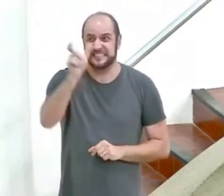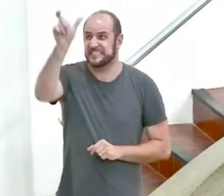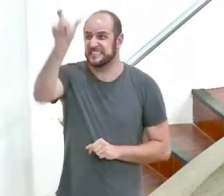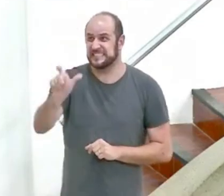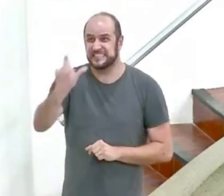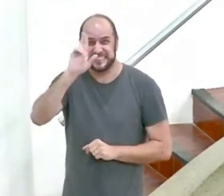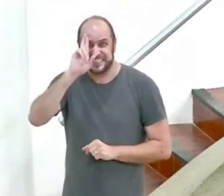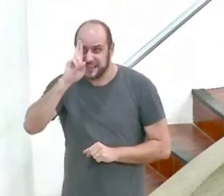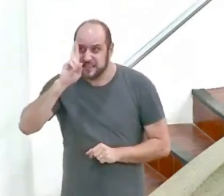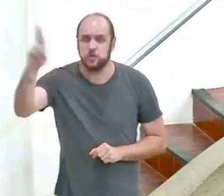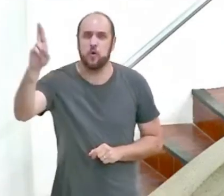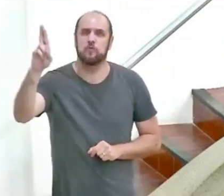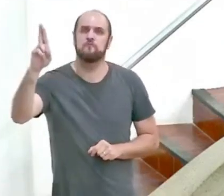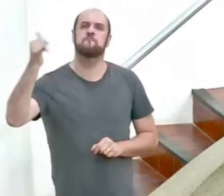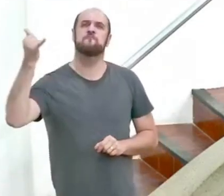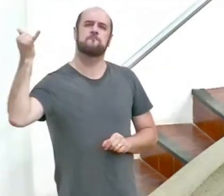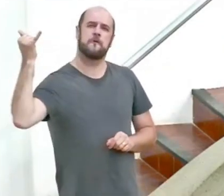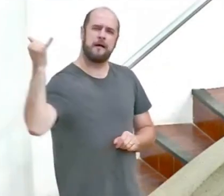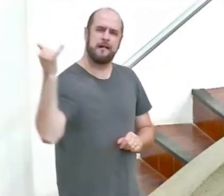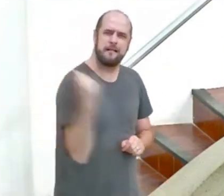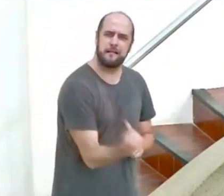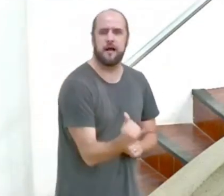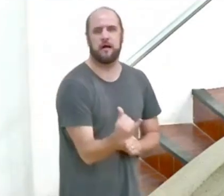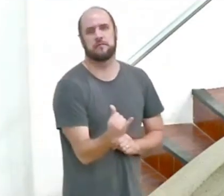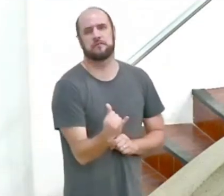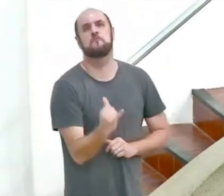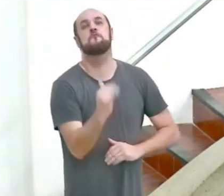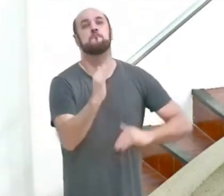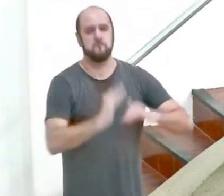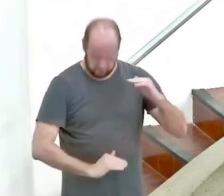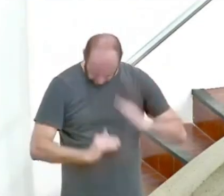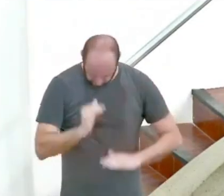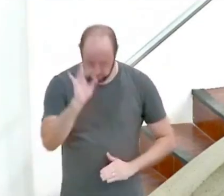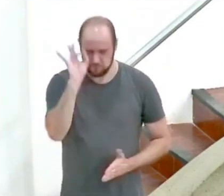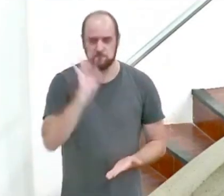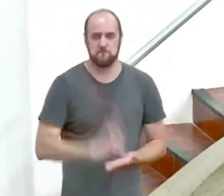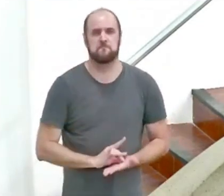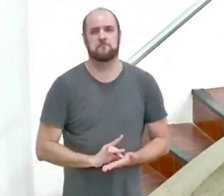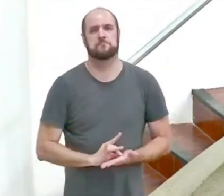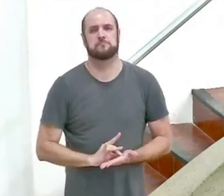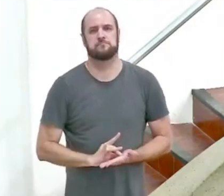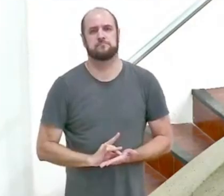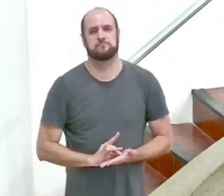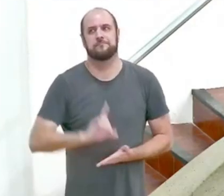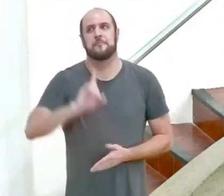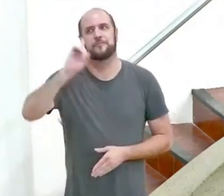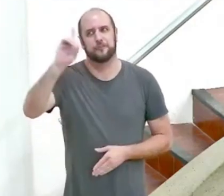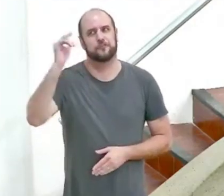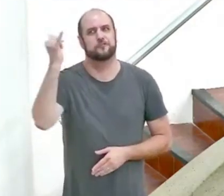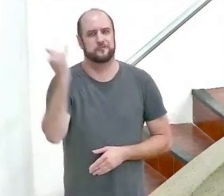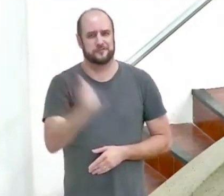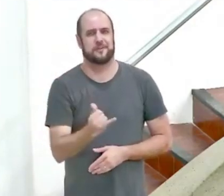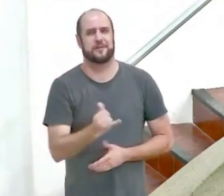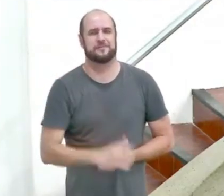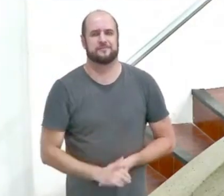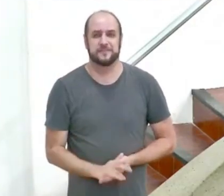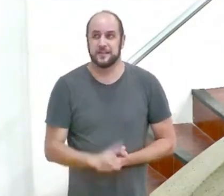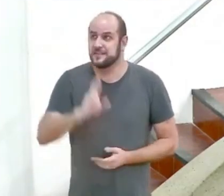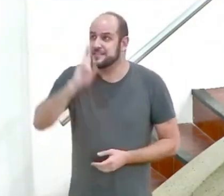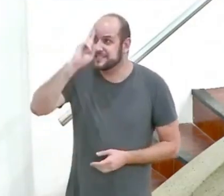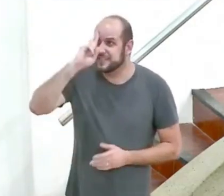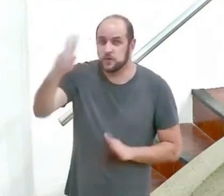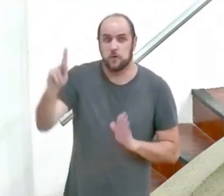Senhor disse isto e o fiz diz o Senhor o Senhor